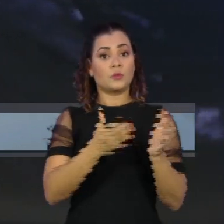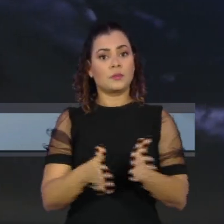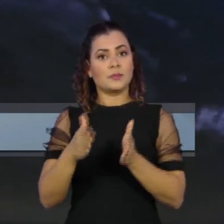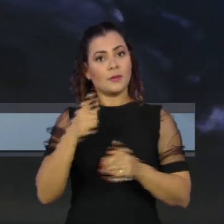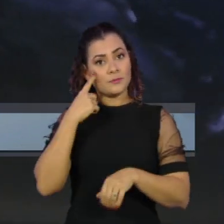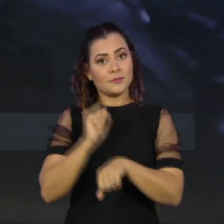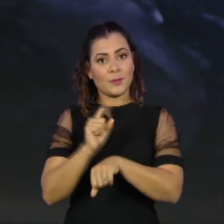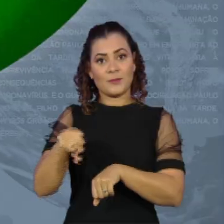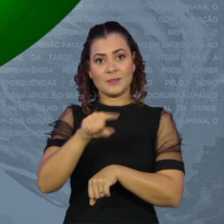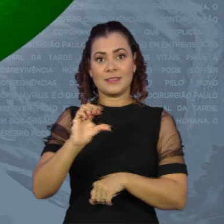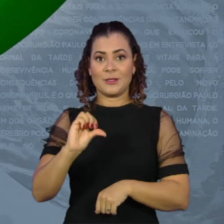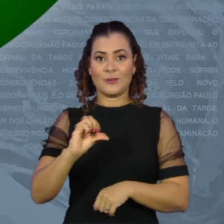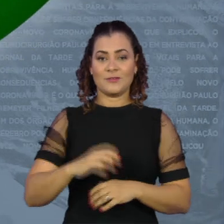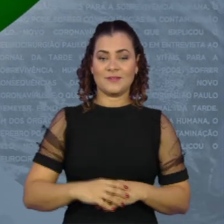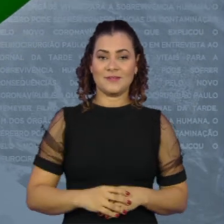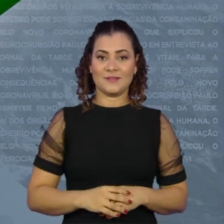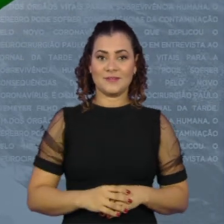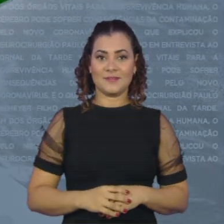Cultura. Até já!